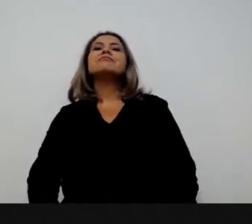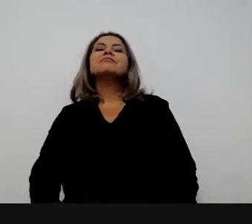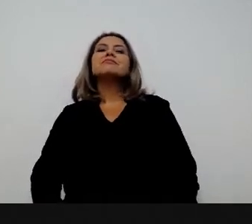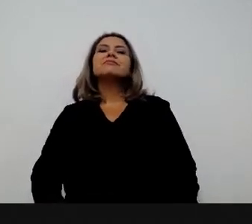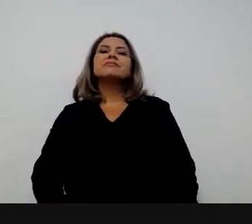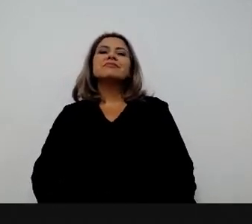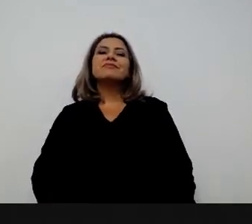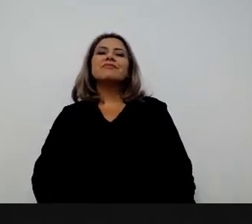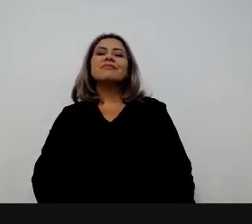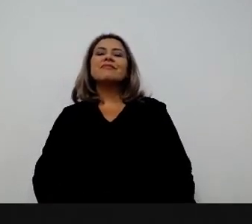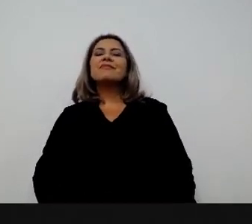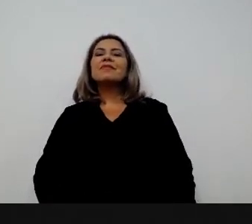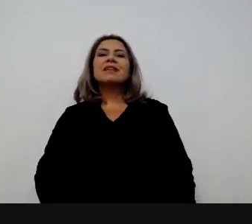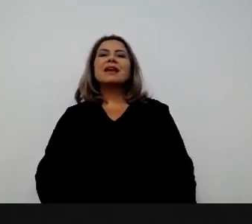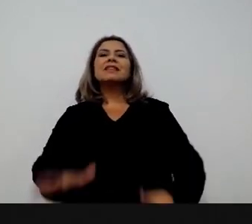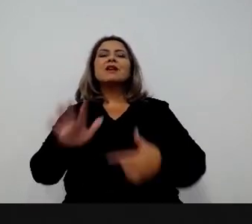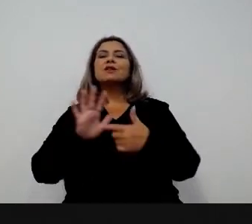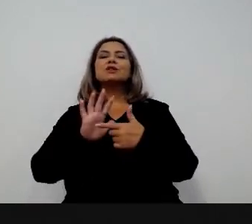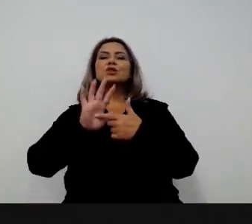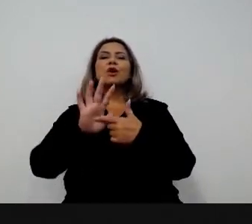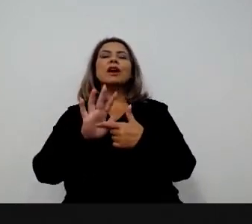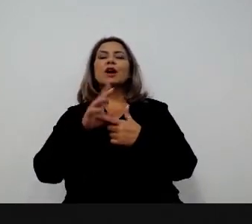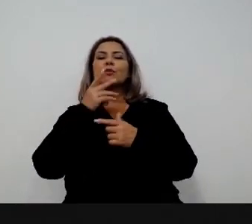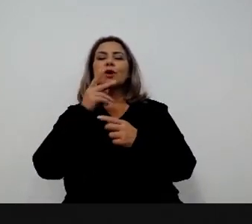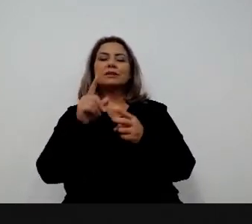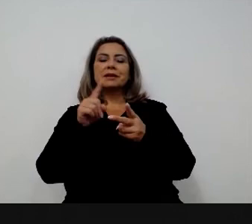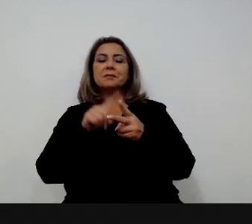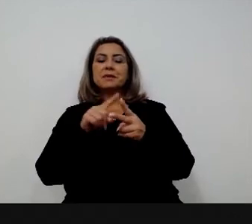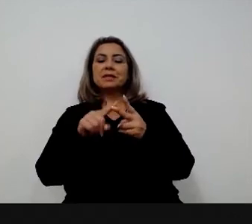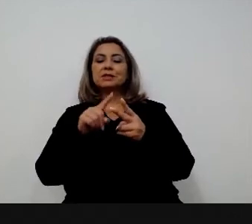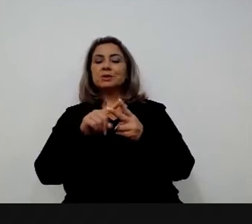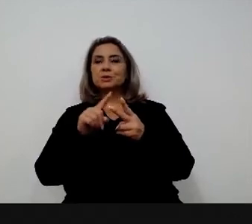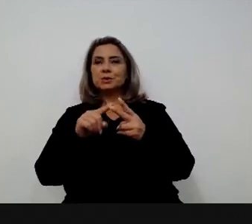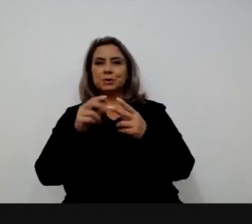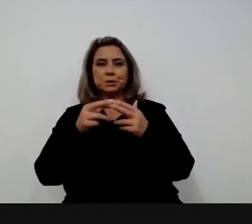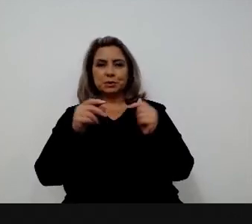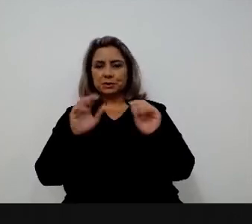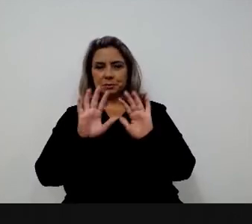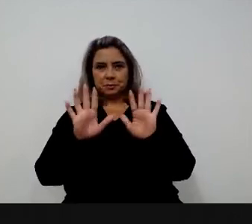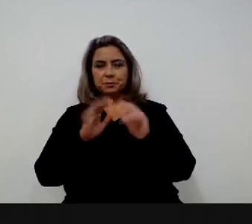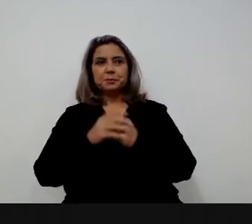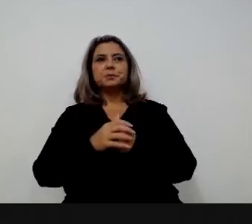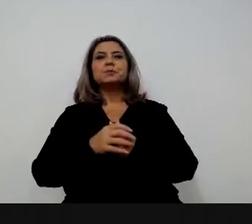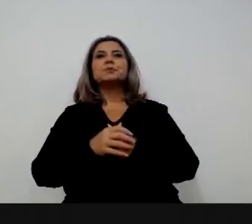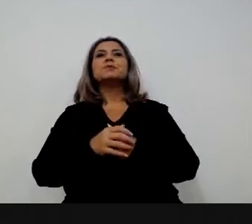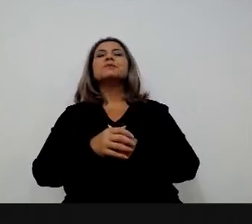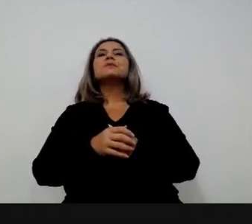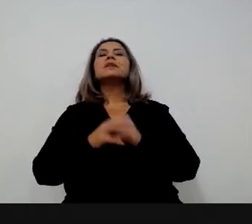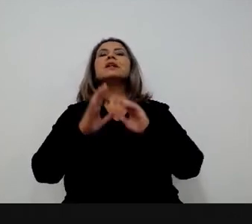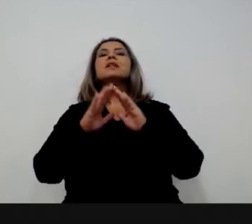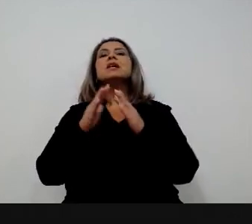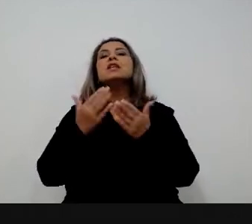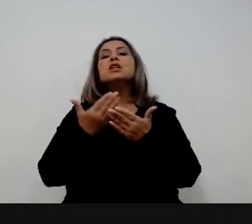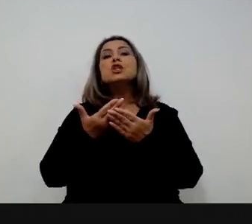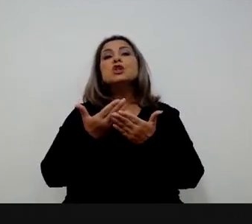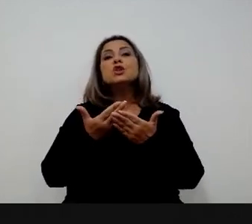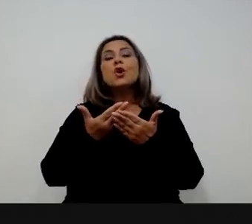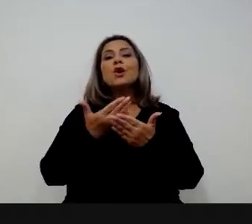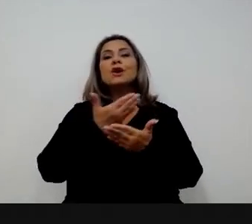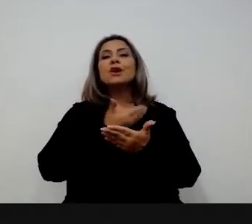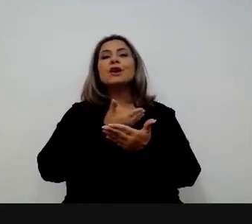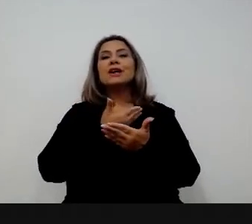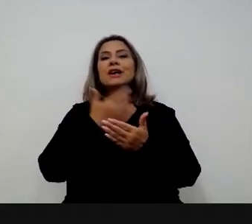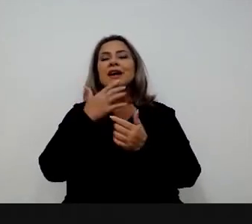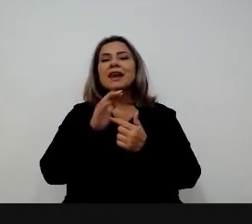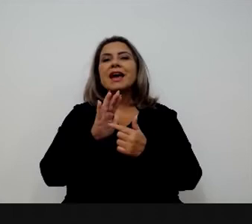Então, só mais dois pontinhos que eu quero também ter tempo para a gente poder conversar um pouco. A escola também ajuda o governo a ser